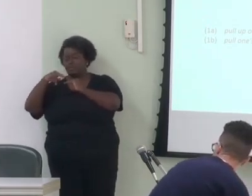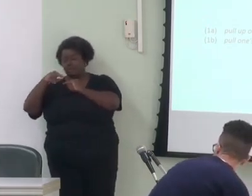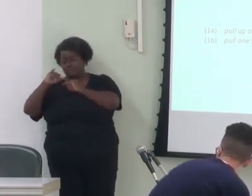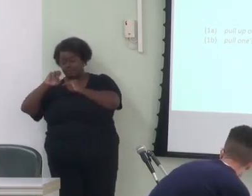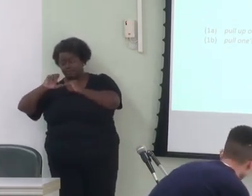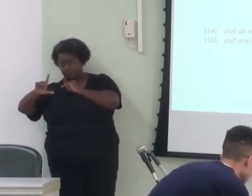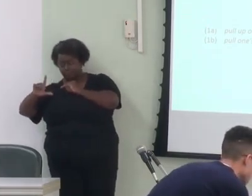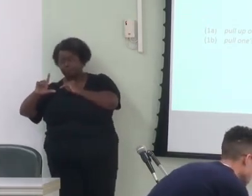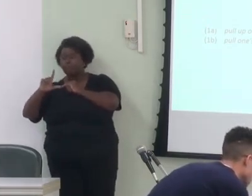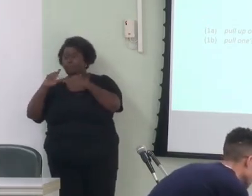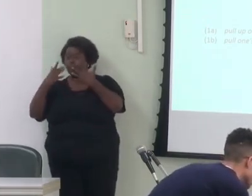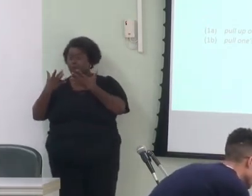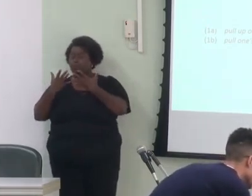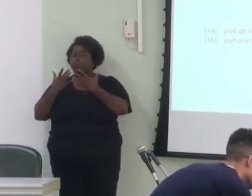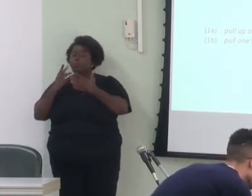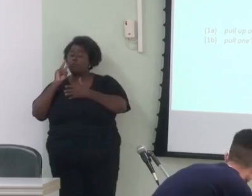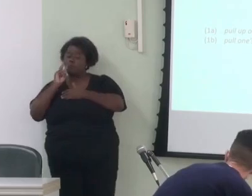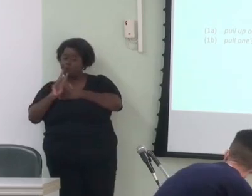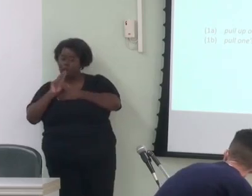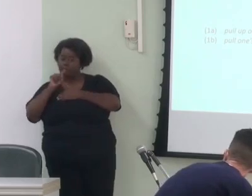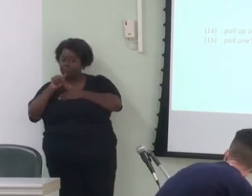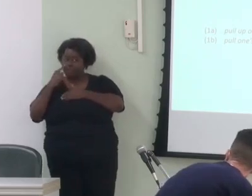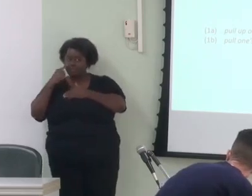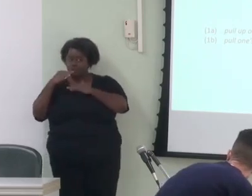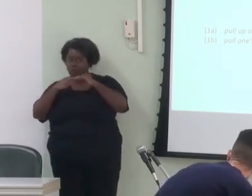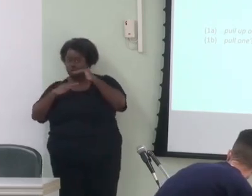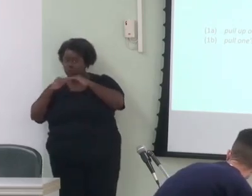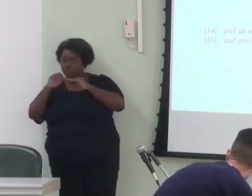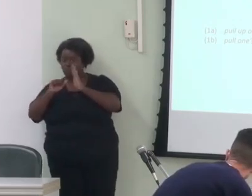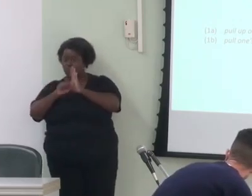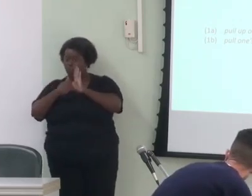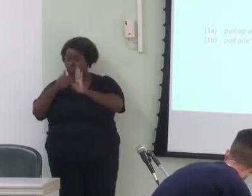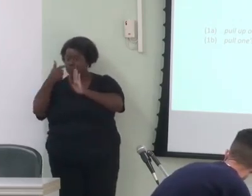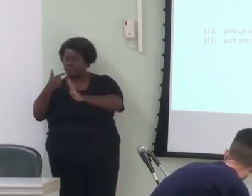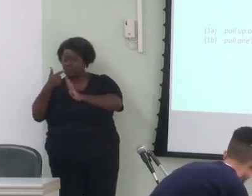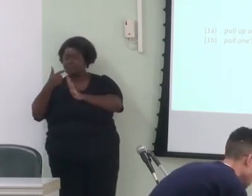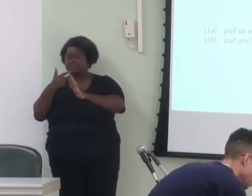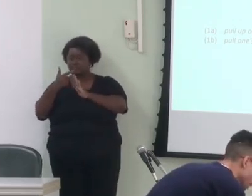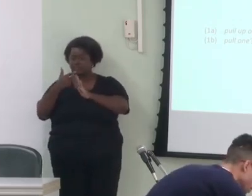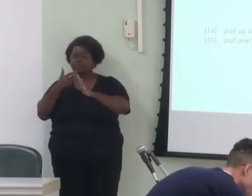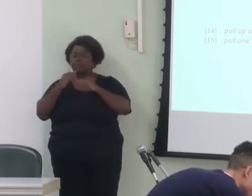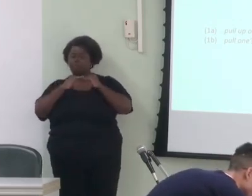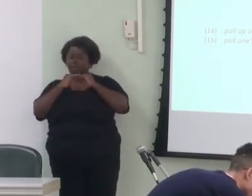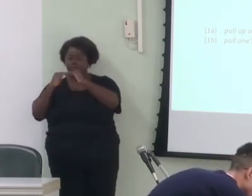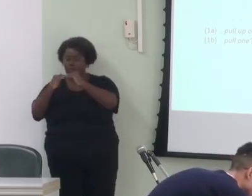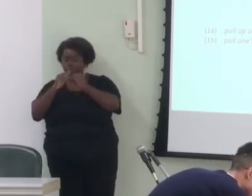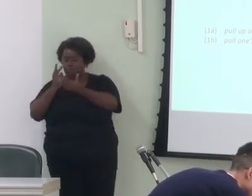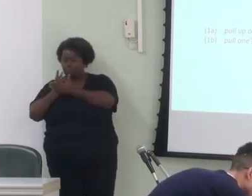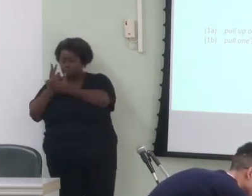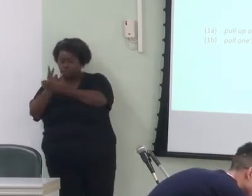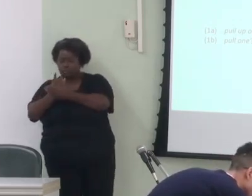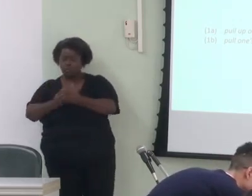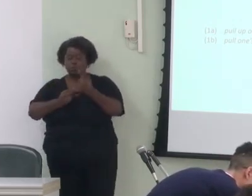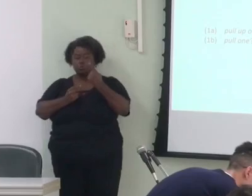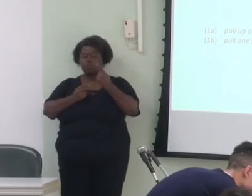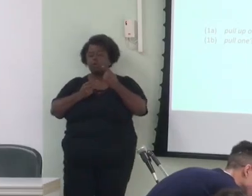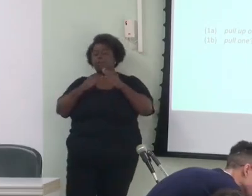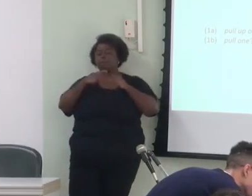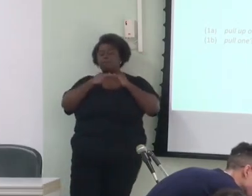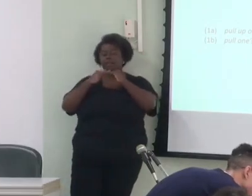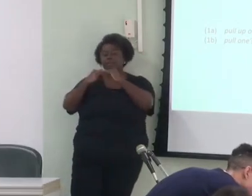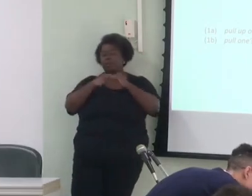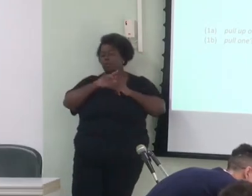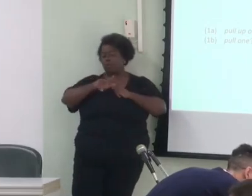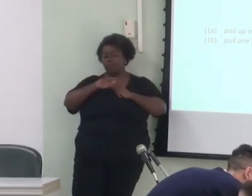construção é armazenada duas vezes uma vez como instância do padrão contínuo e uma como instância do padrão descontínuo